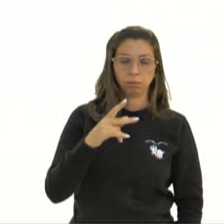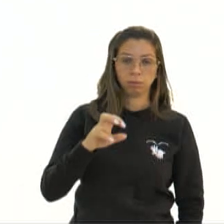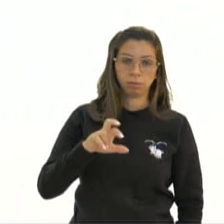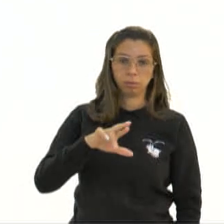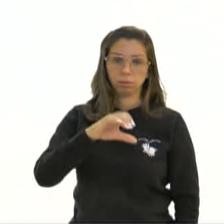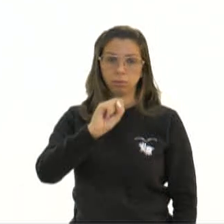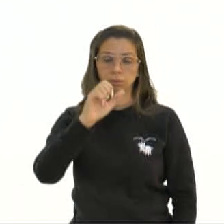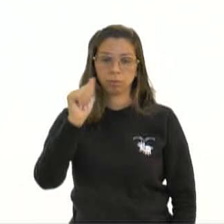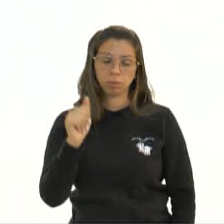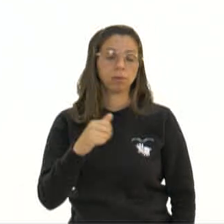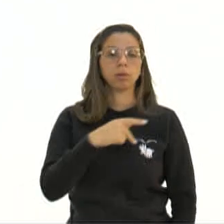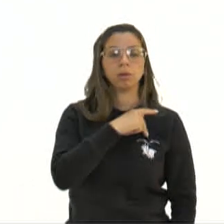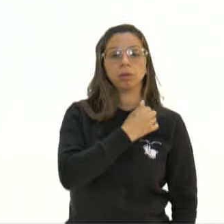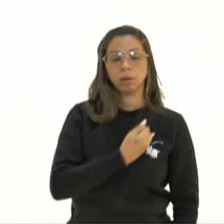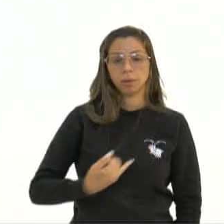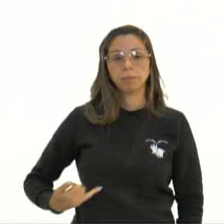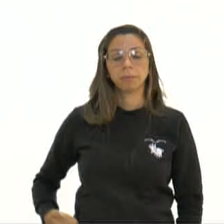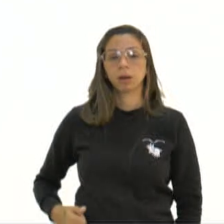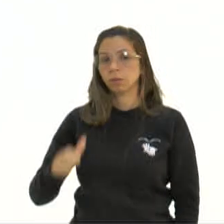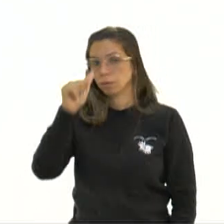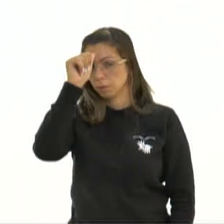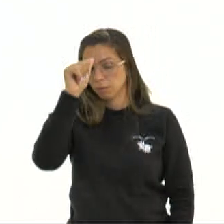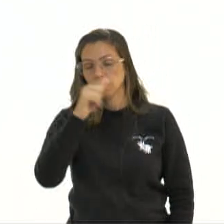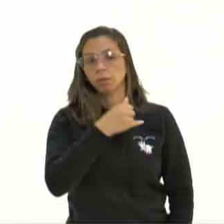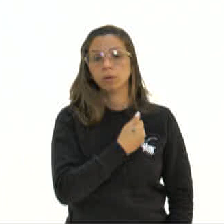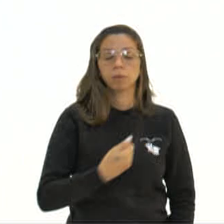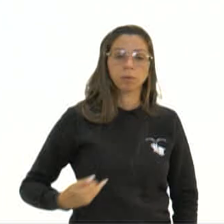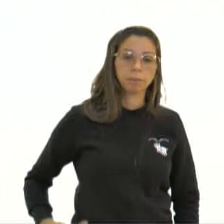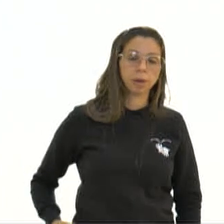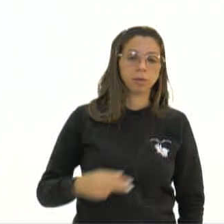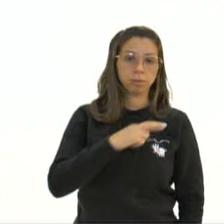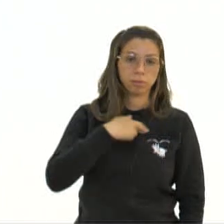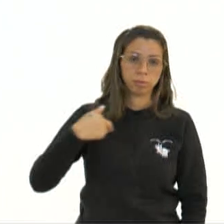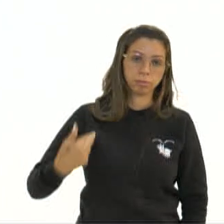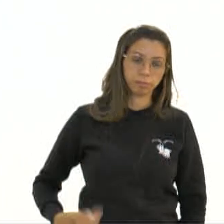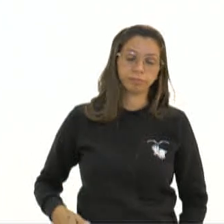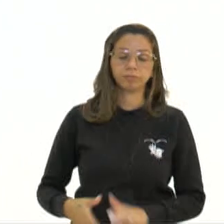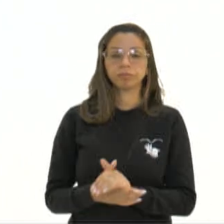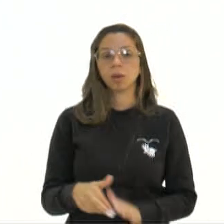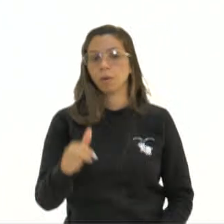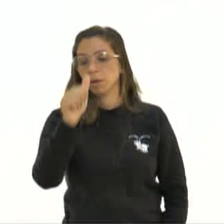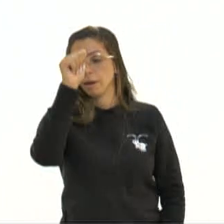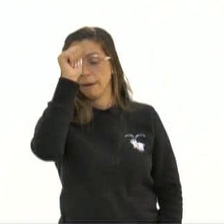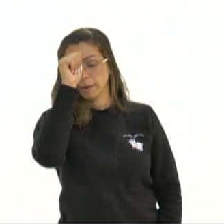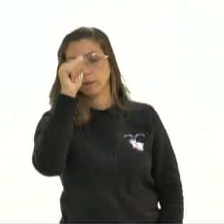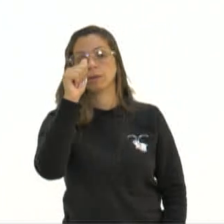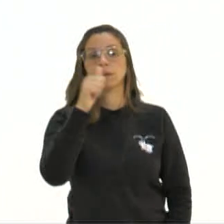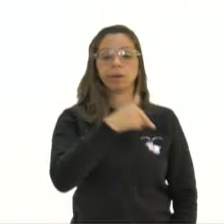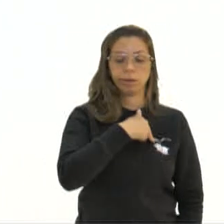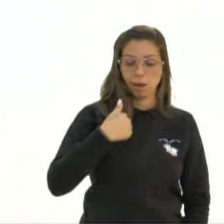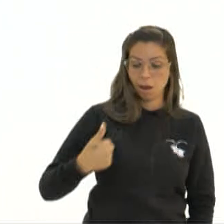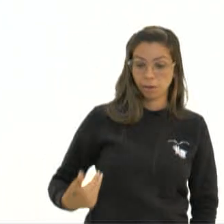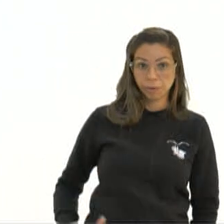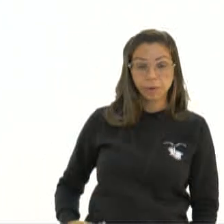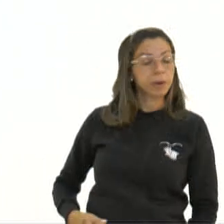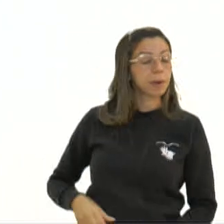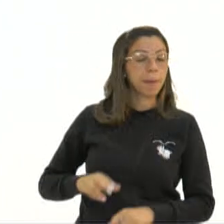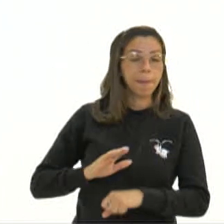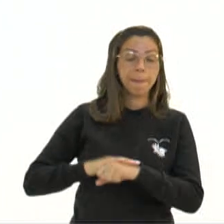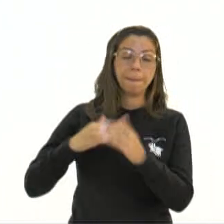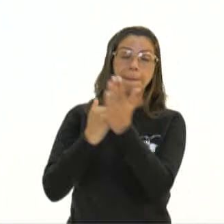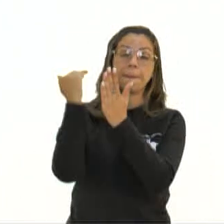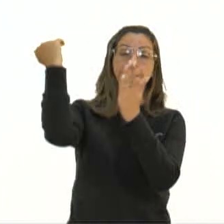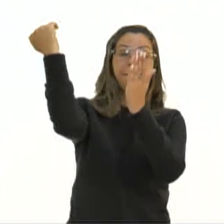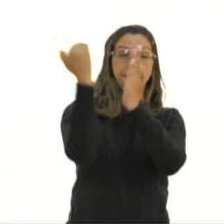o império hindu e o império chinês. E a Índia e a China são os dois países mais populosos do mundo e há